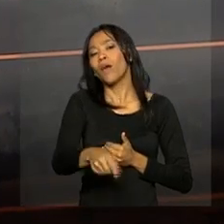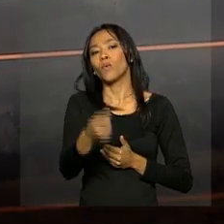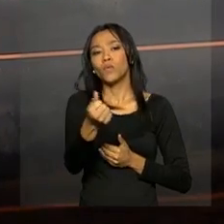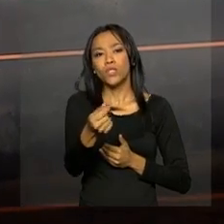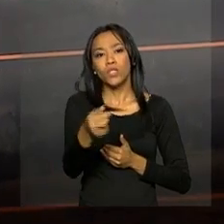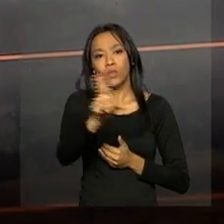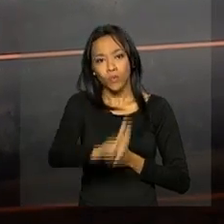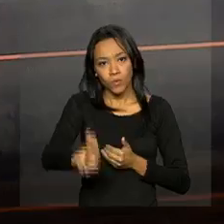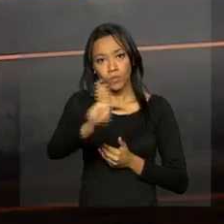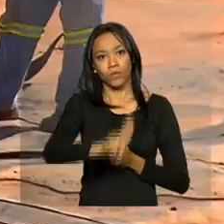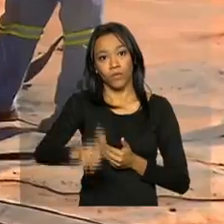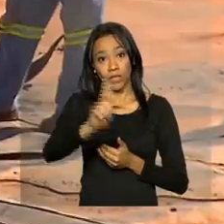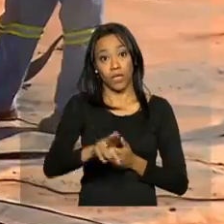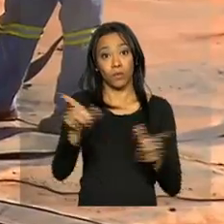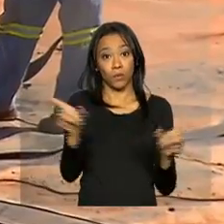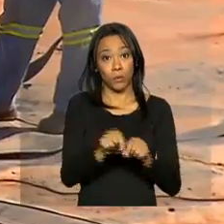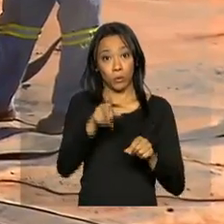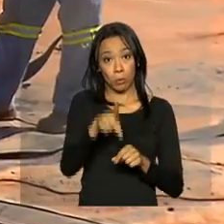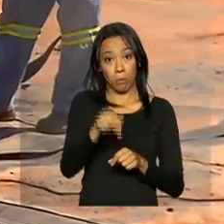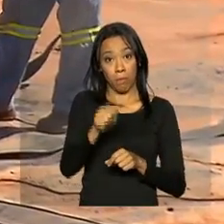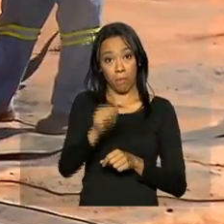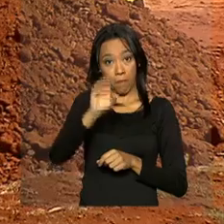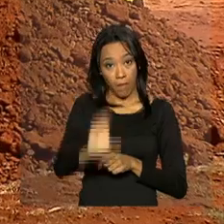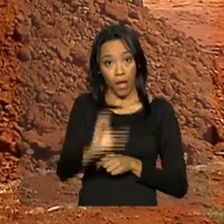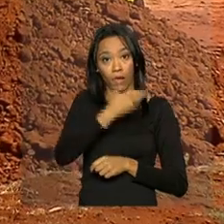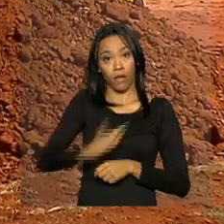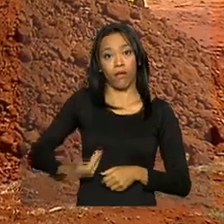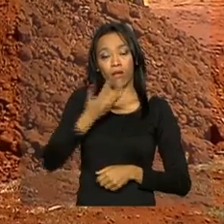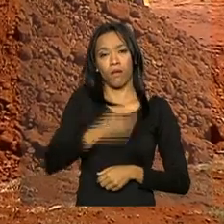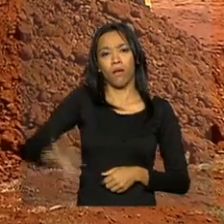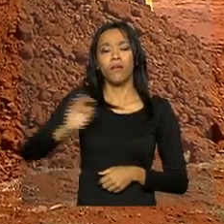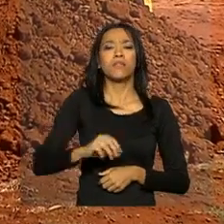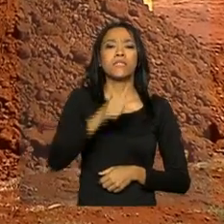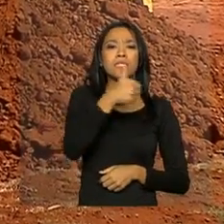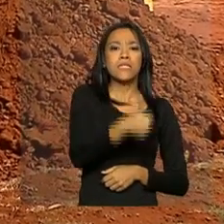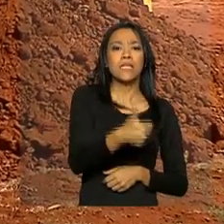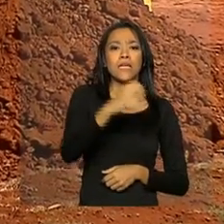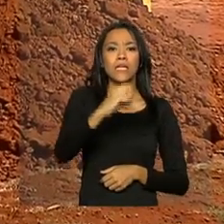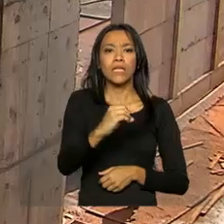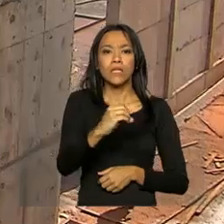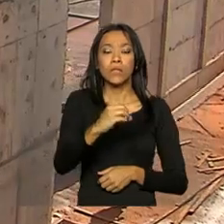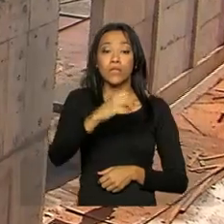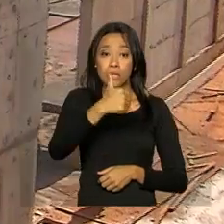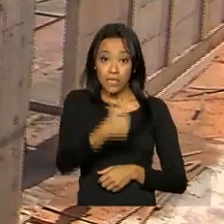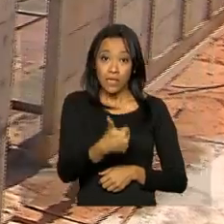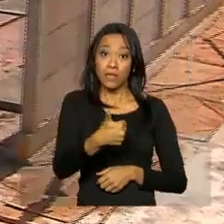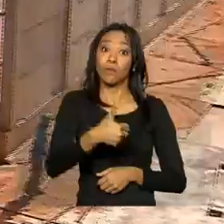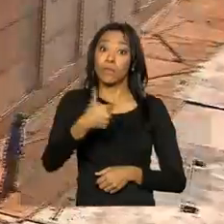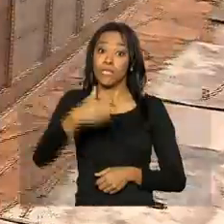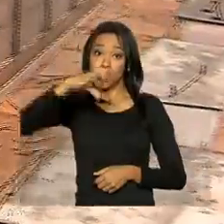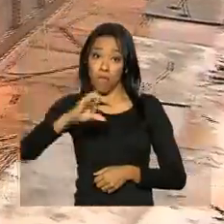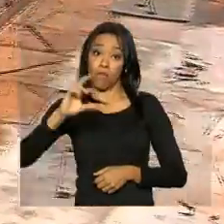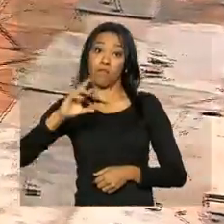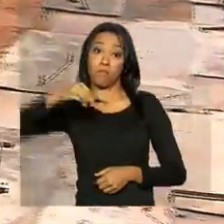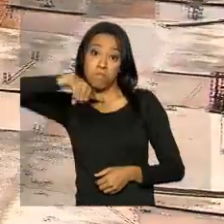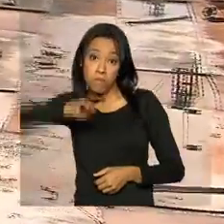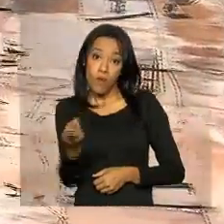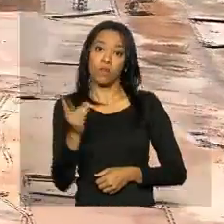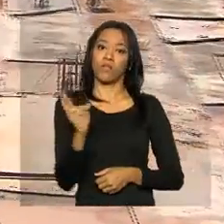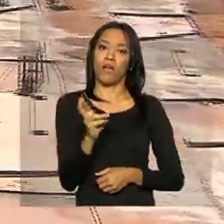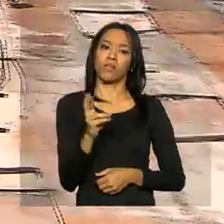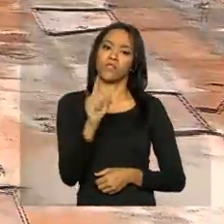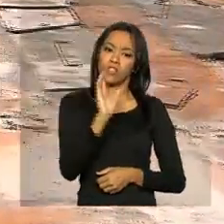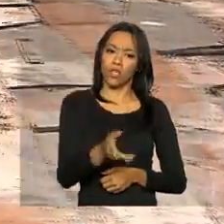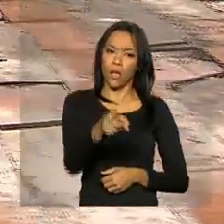Aceleração do Crescimento, o PAC, do Governo Federal. São R 119 milhões. Já a estação de tratamento é